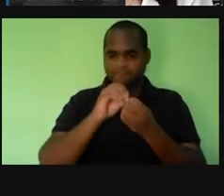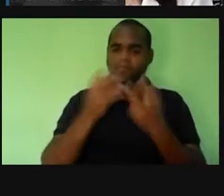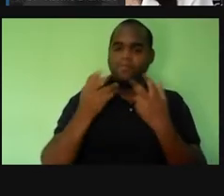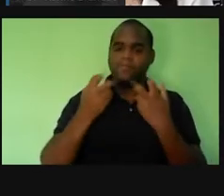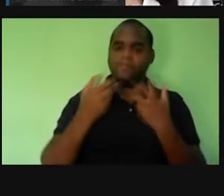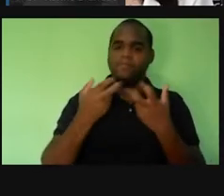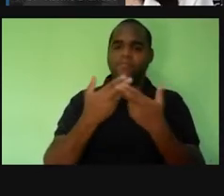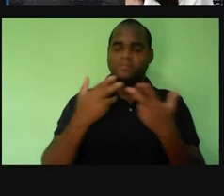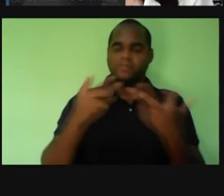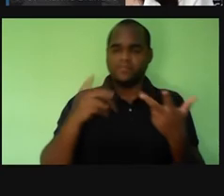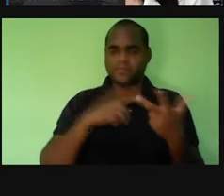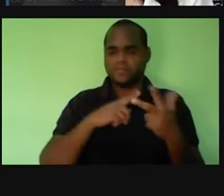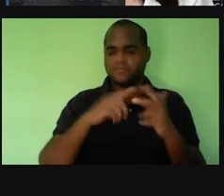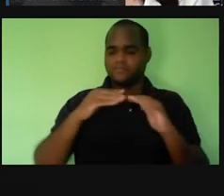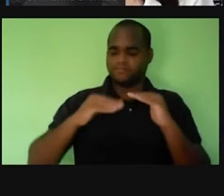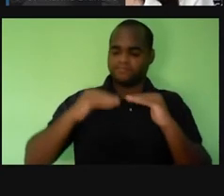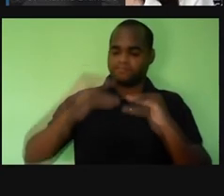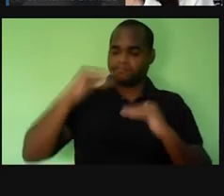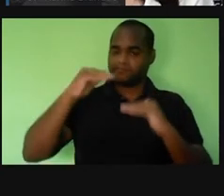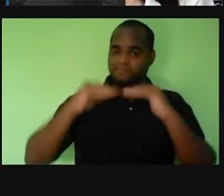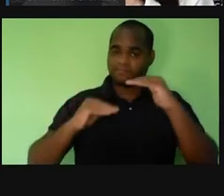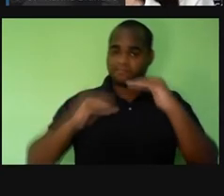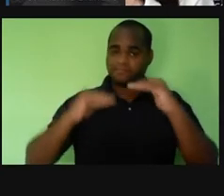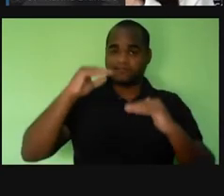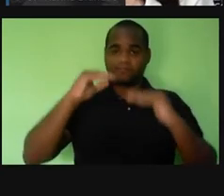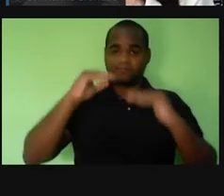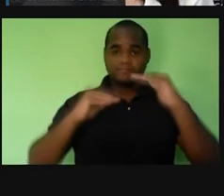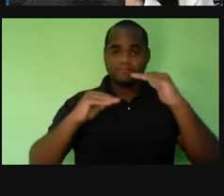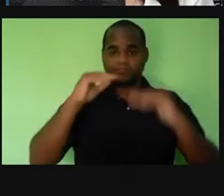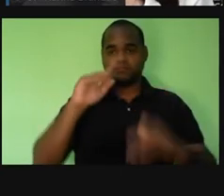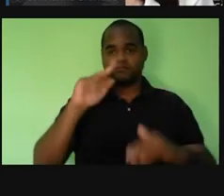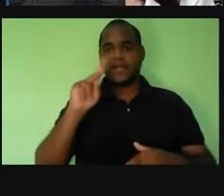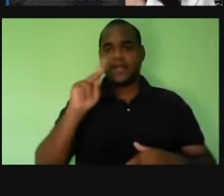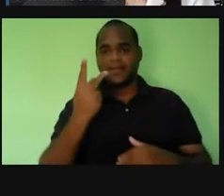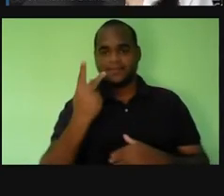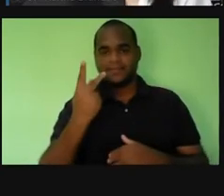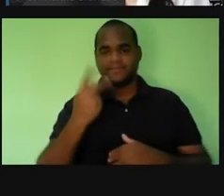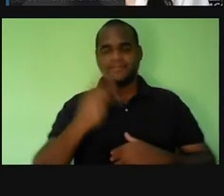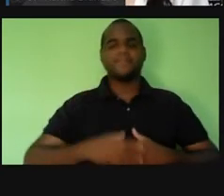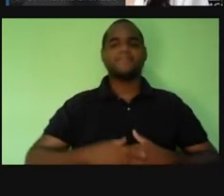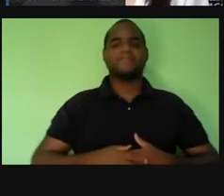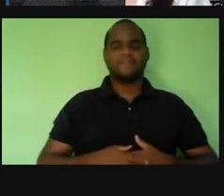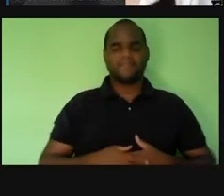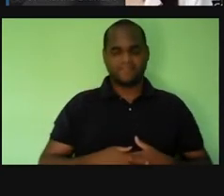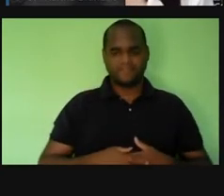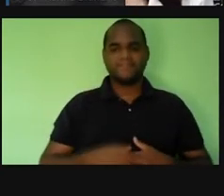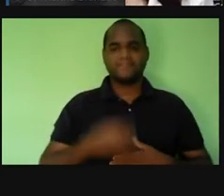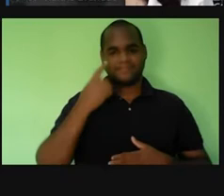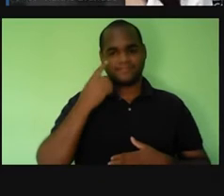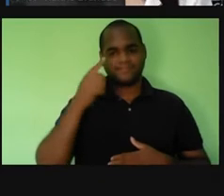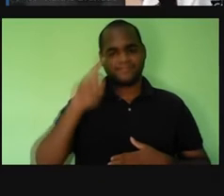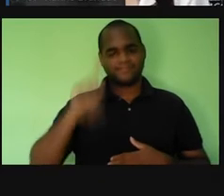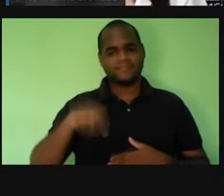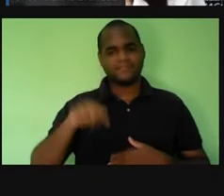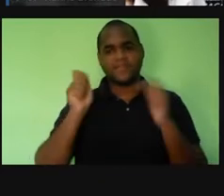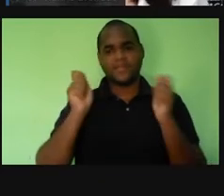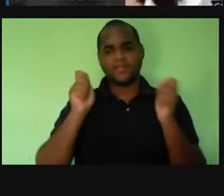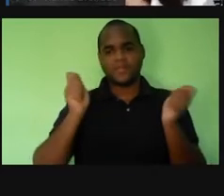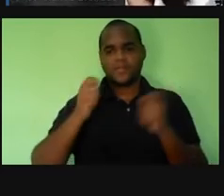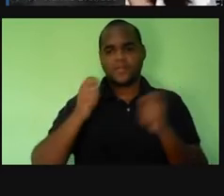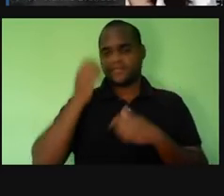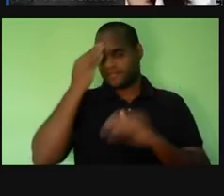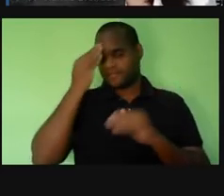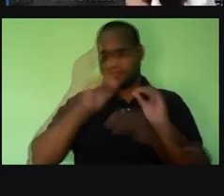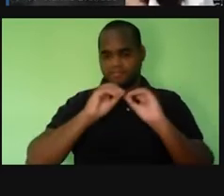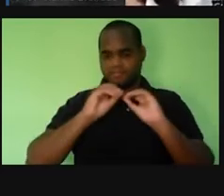As escalas de pH, tá bom? E essa é uma simulação, que é bem legal pra gente entender um pouco